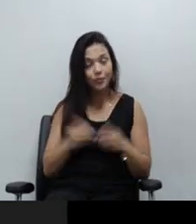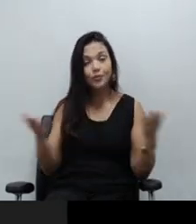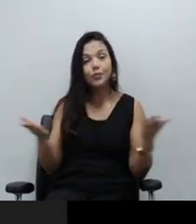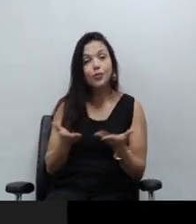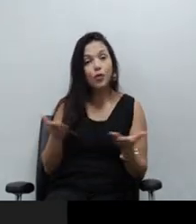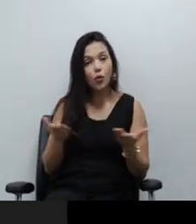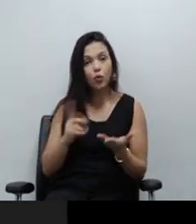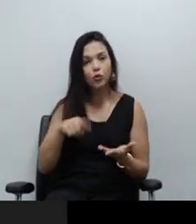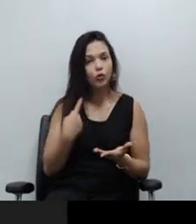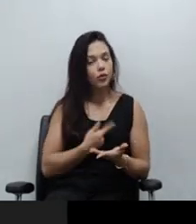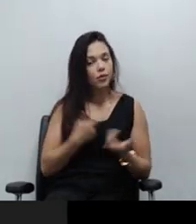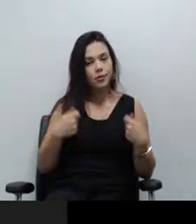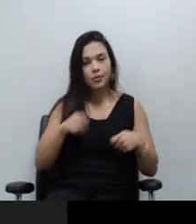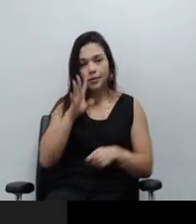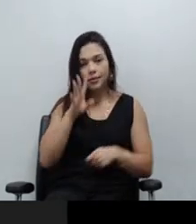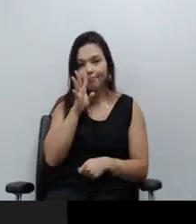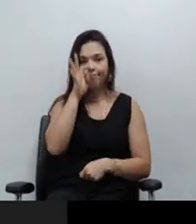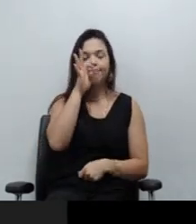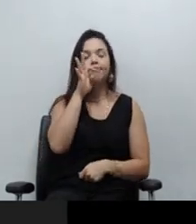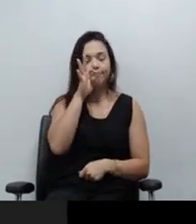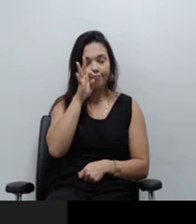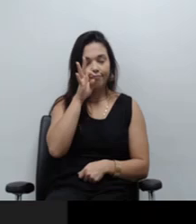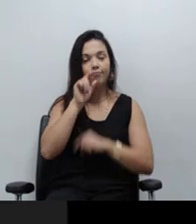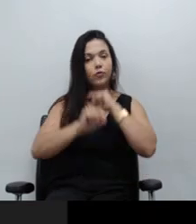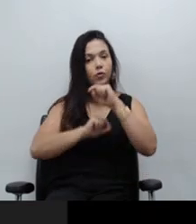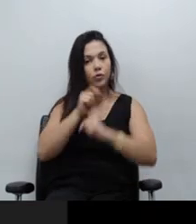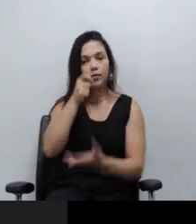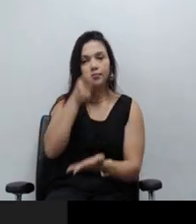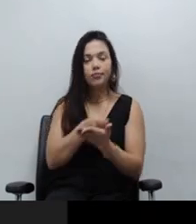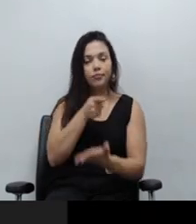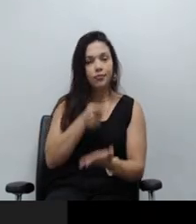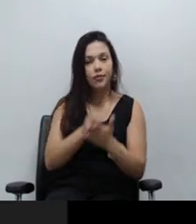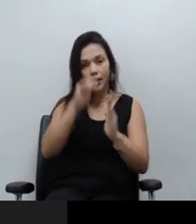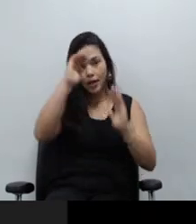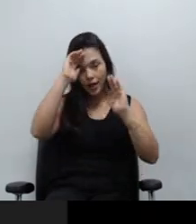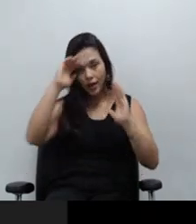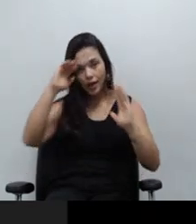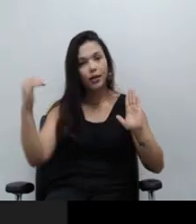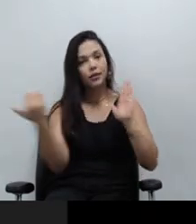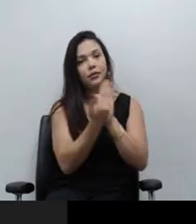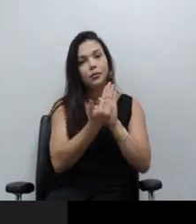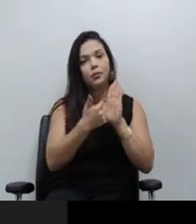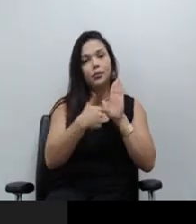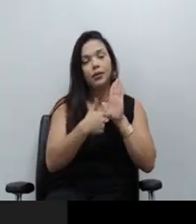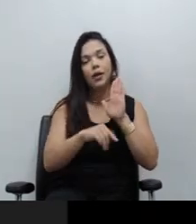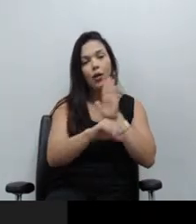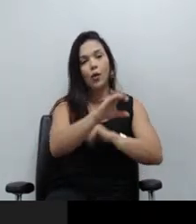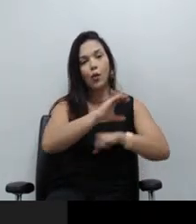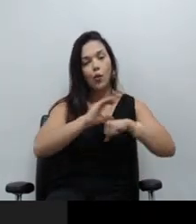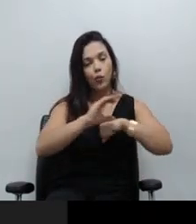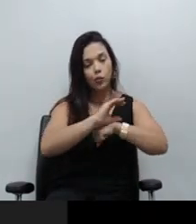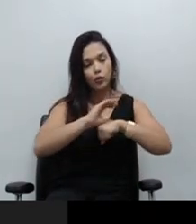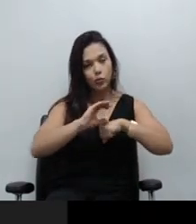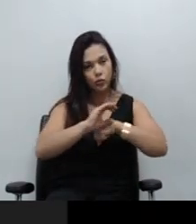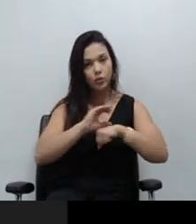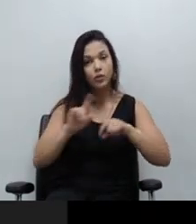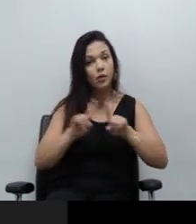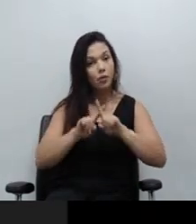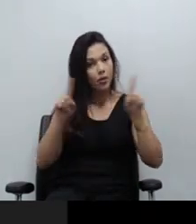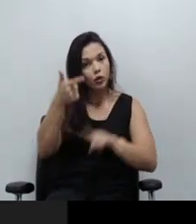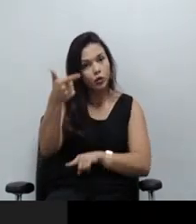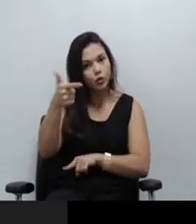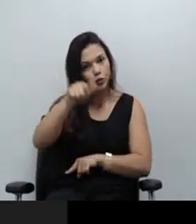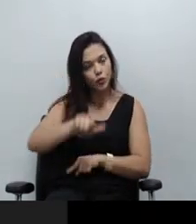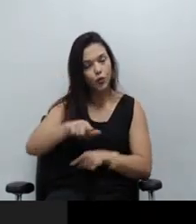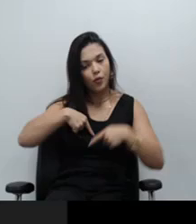forma firme buscar garantir que esse princípio seja respeitado em nossa instituição, mas pela primeira vez precisamos vir